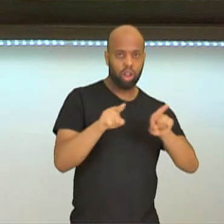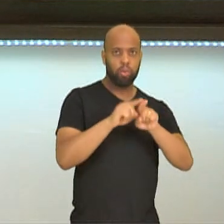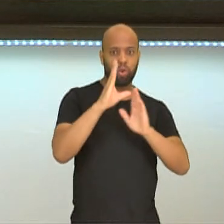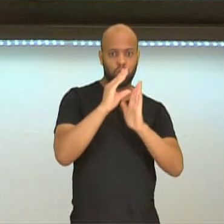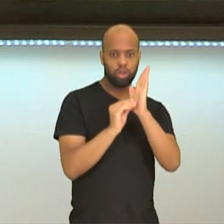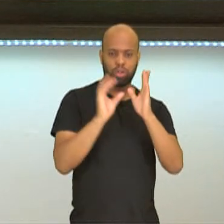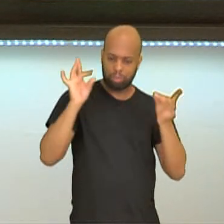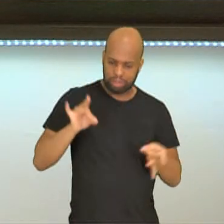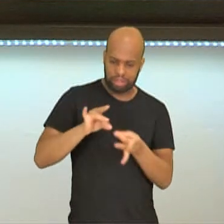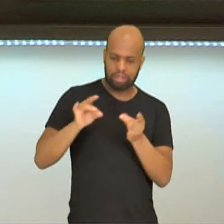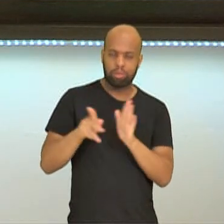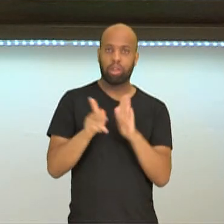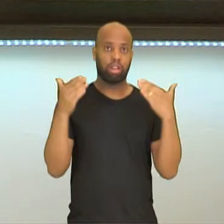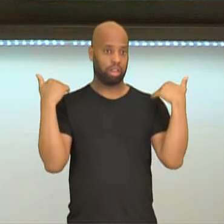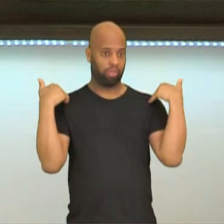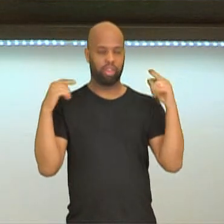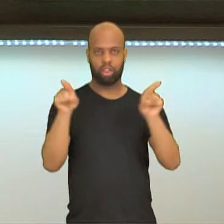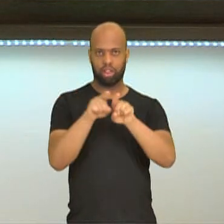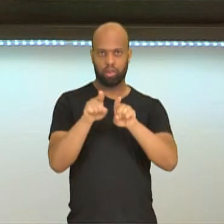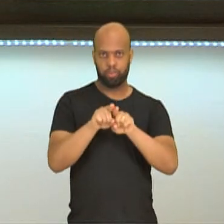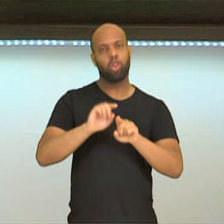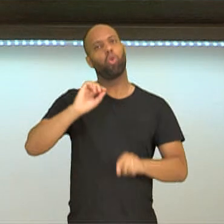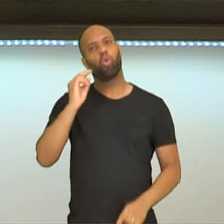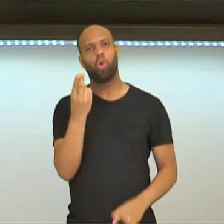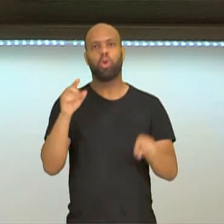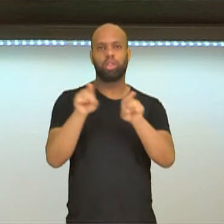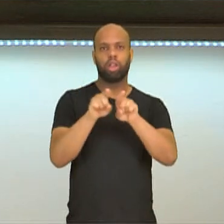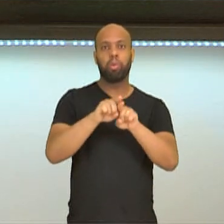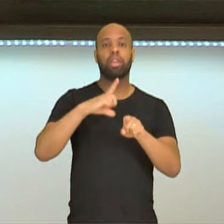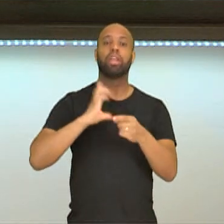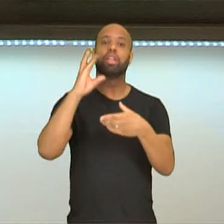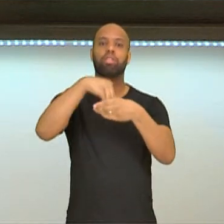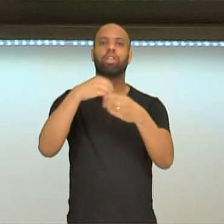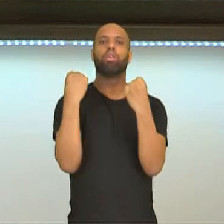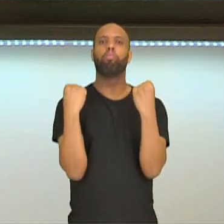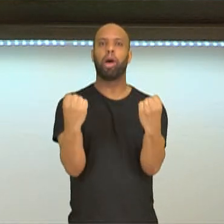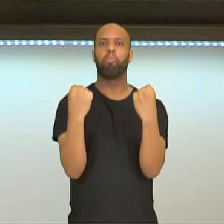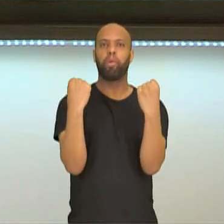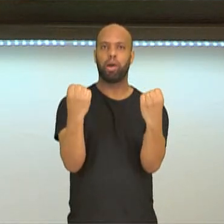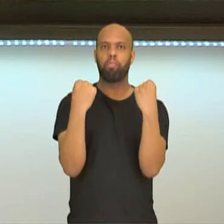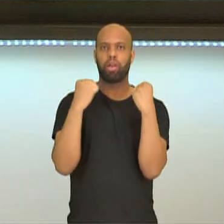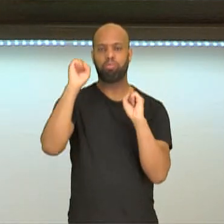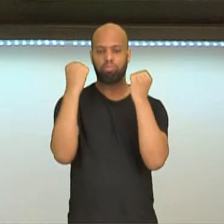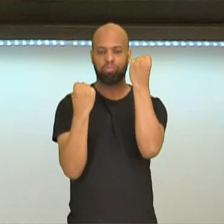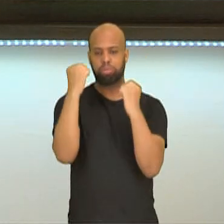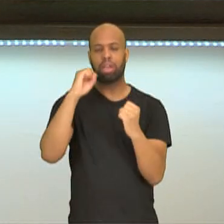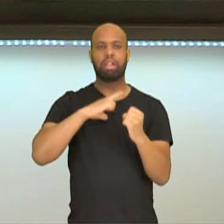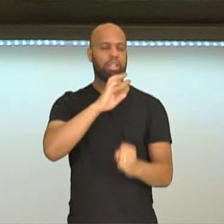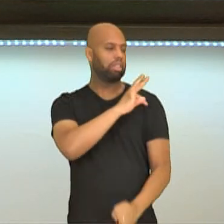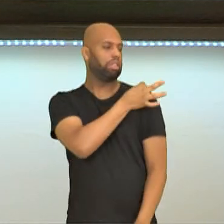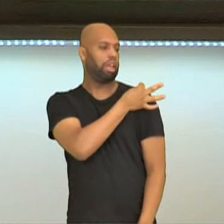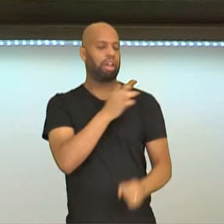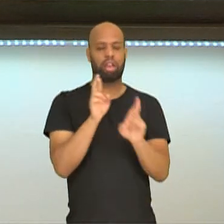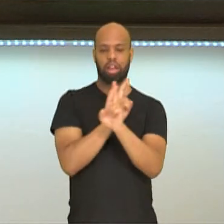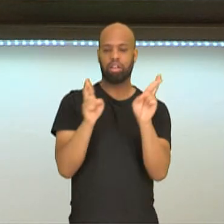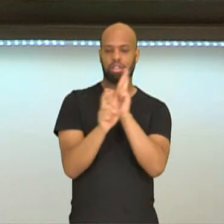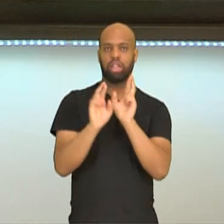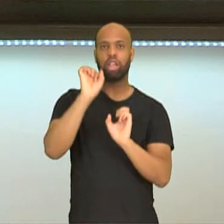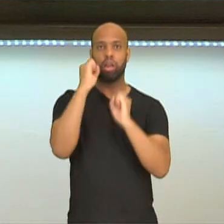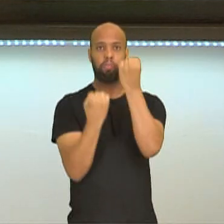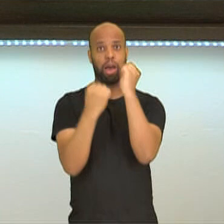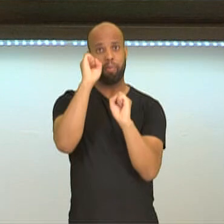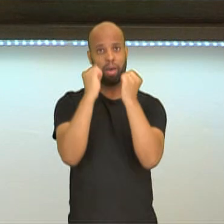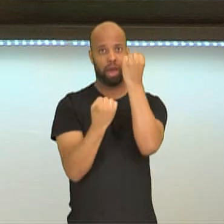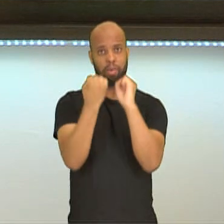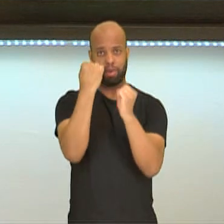específico da educação física, ou mesmo em algumas academias, algumas técnicas associadas a essa ginástica que ela é